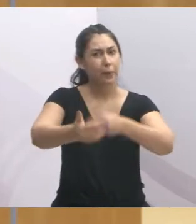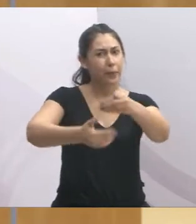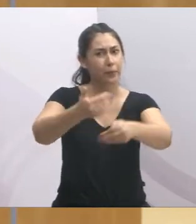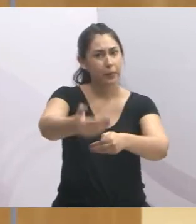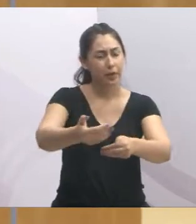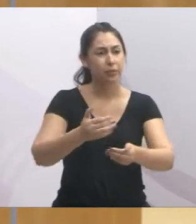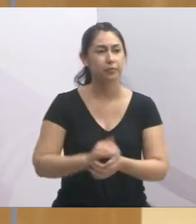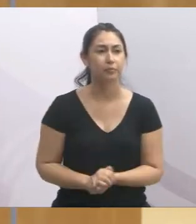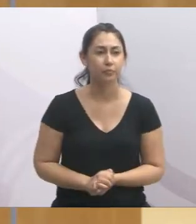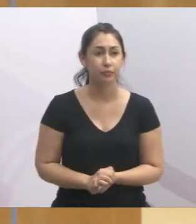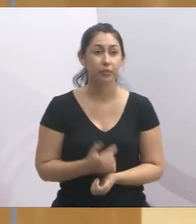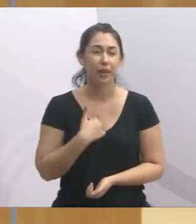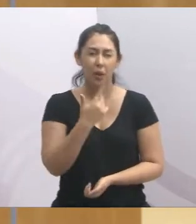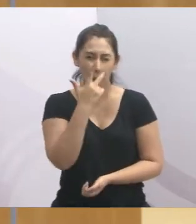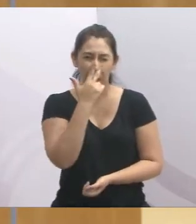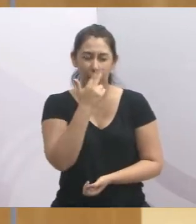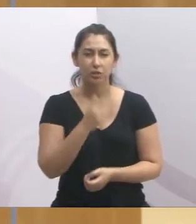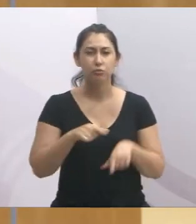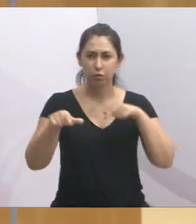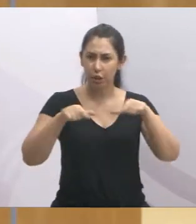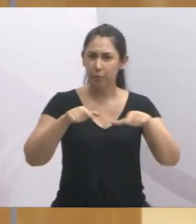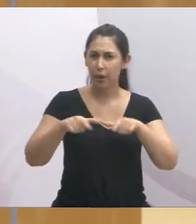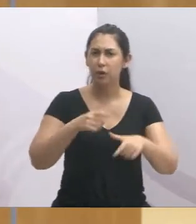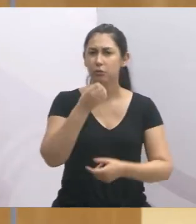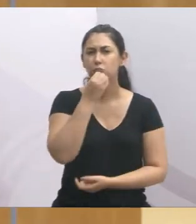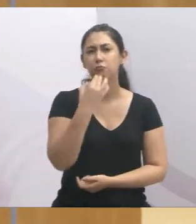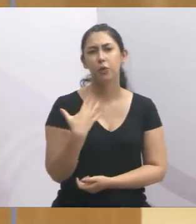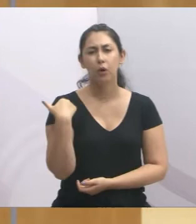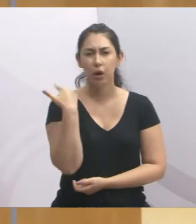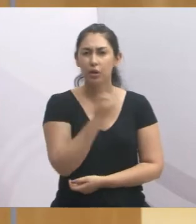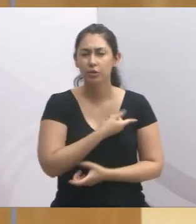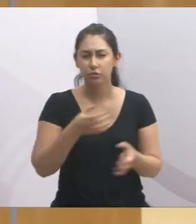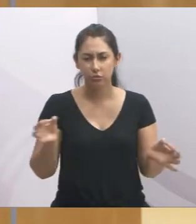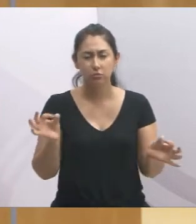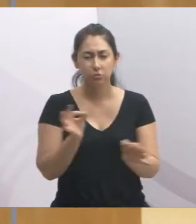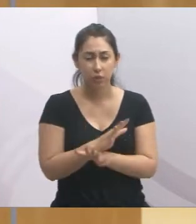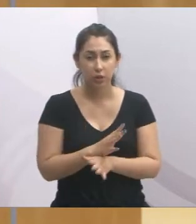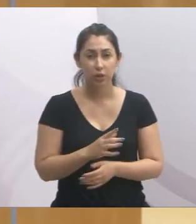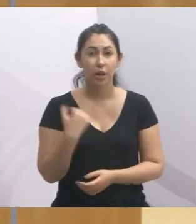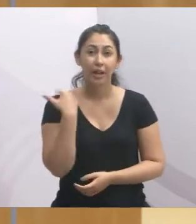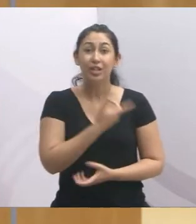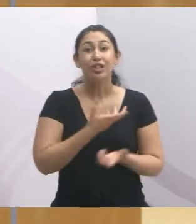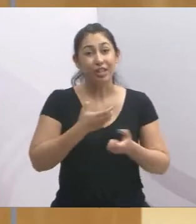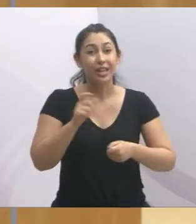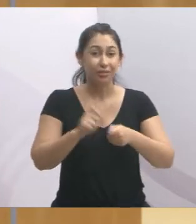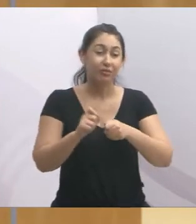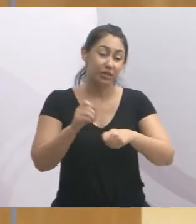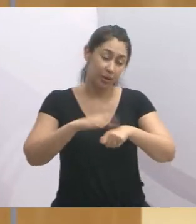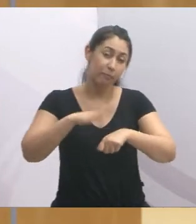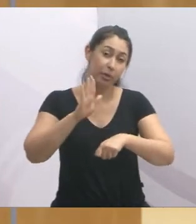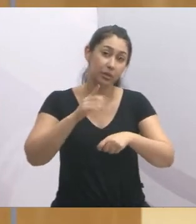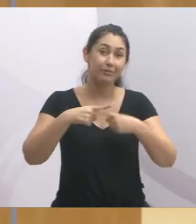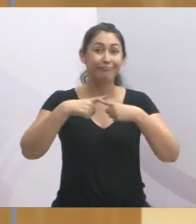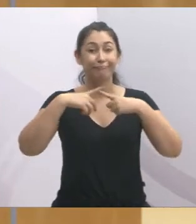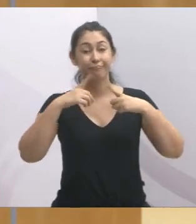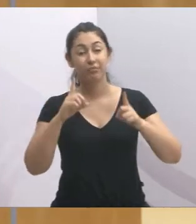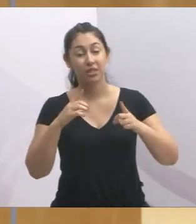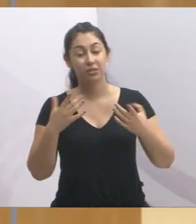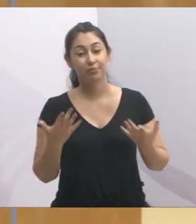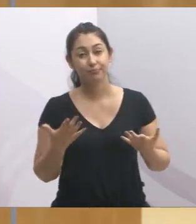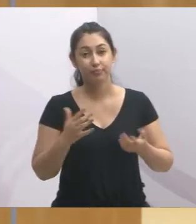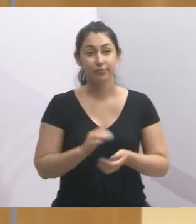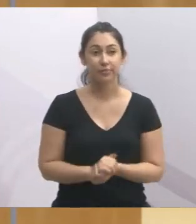Avançamos muito, Paulinho, acho que foi um grande trabalho que a gente está finalizando. A gente gostaria de ter feito mais, né? Mas, infelizmente,